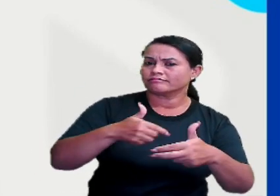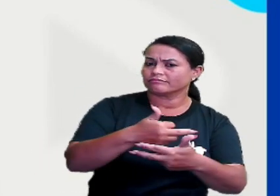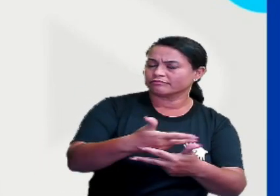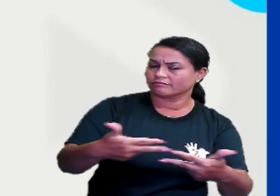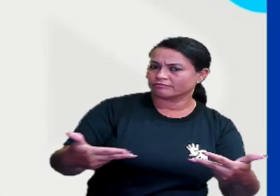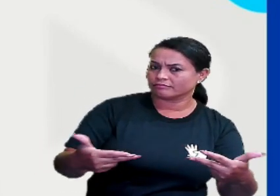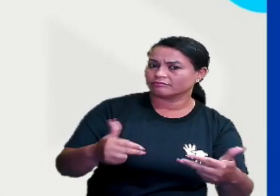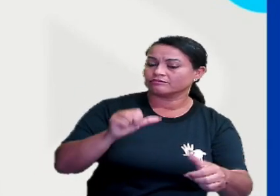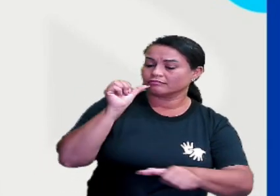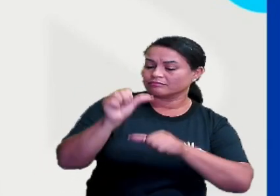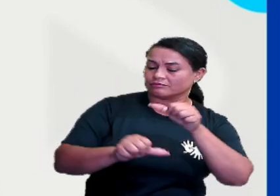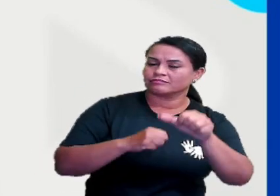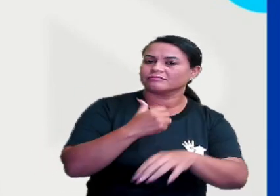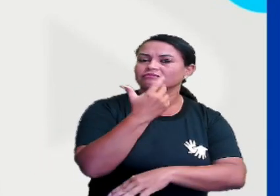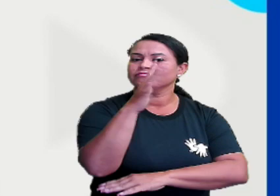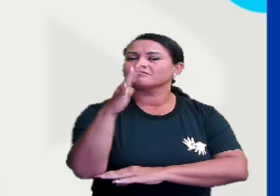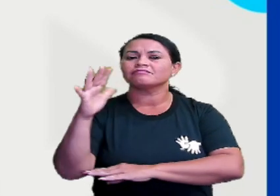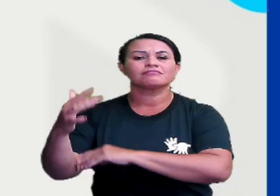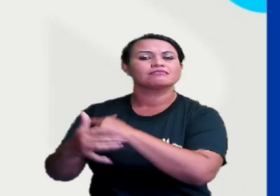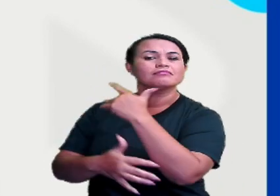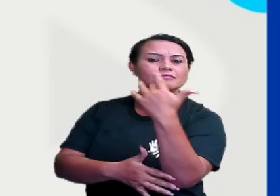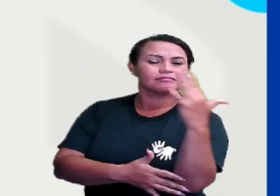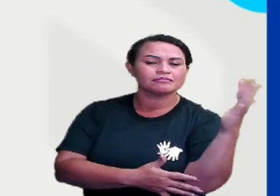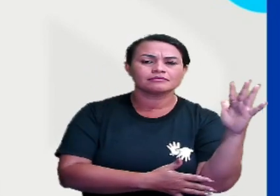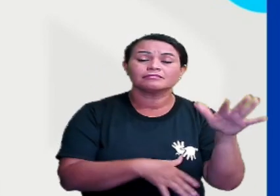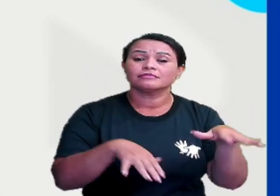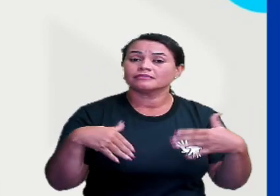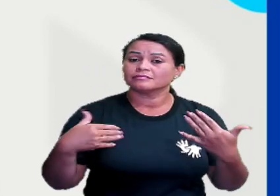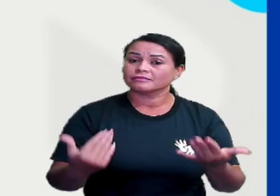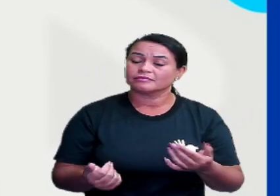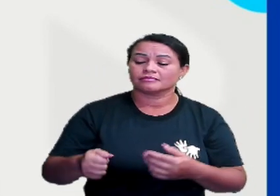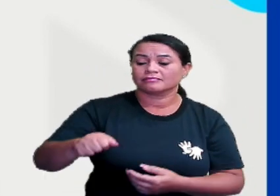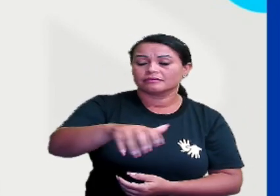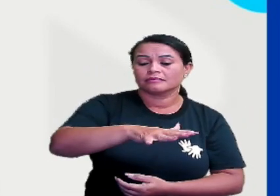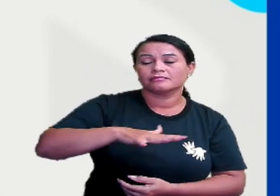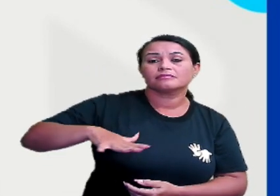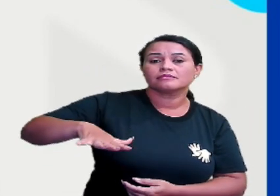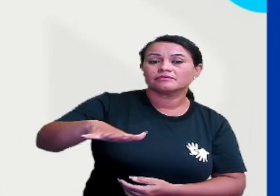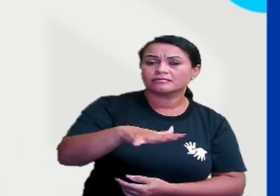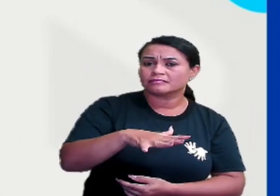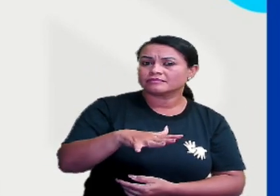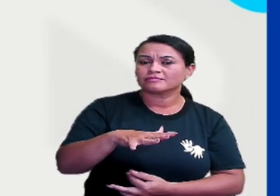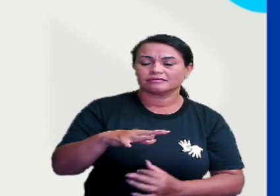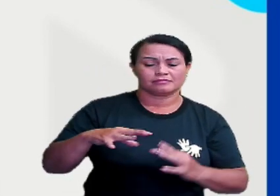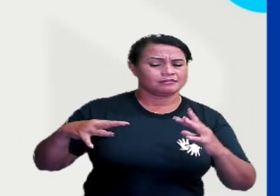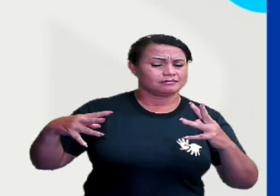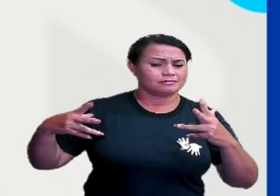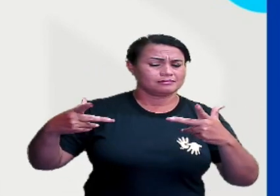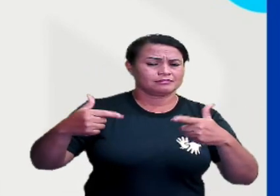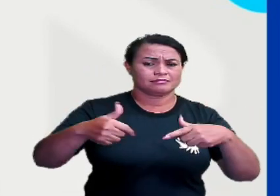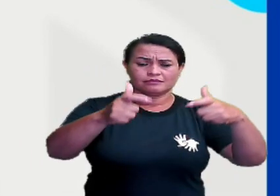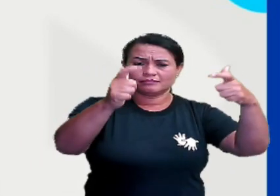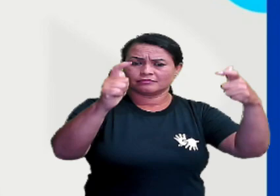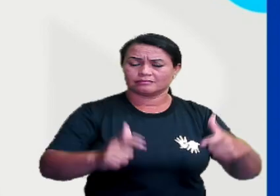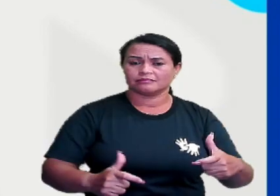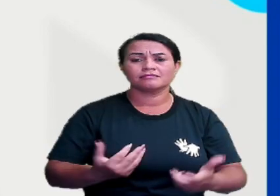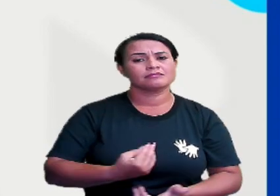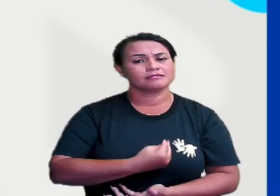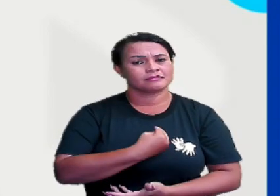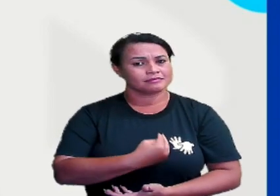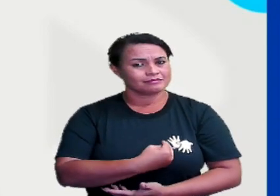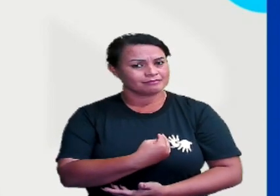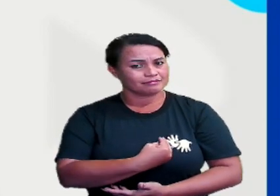transformando a natureza. Então, basicamente, o espaço geográfico é todo o espaço que a gente vive,